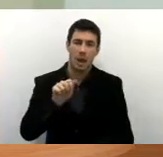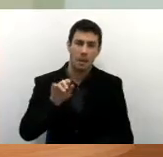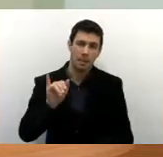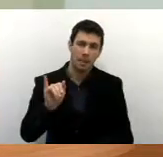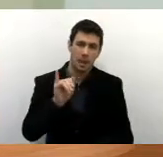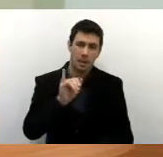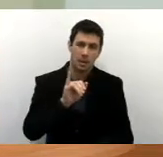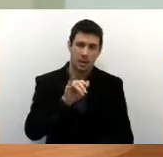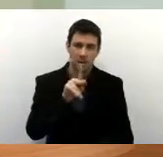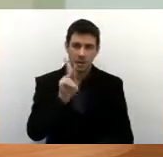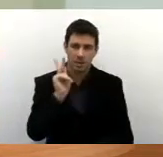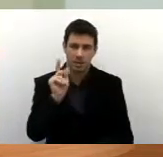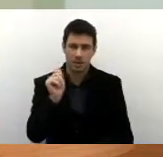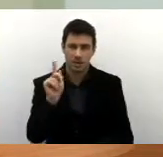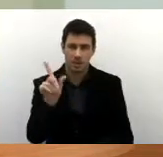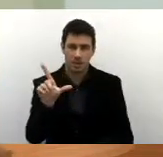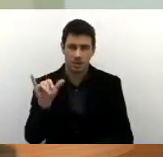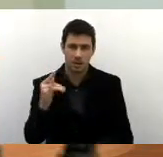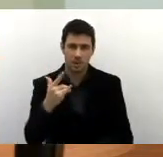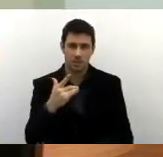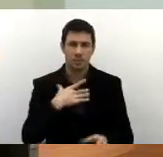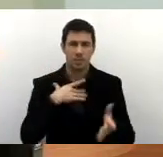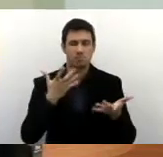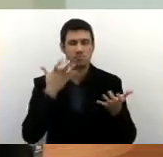Secretário, o vereador Guti já